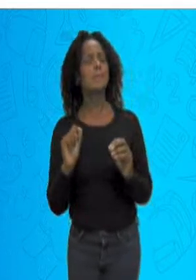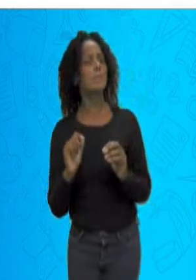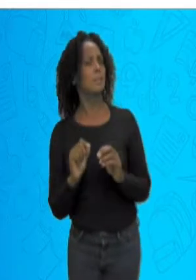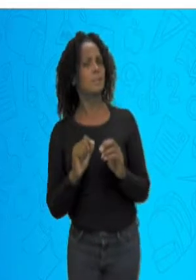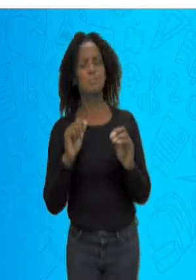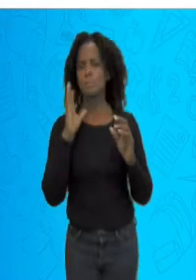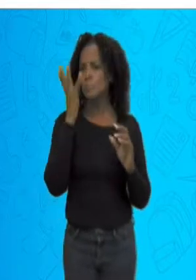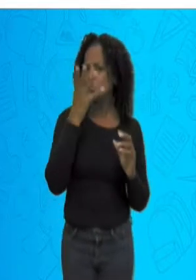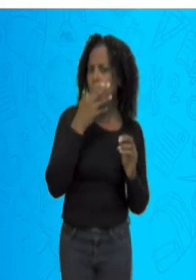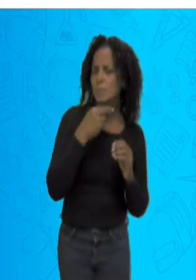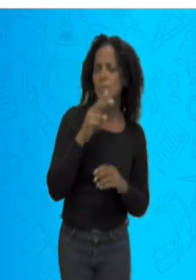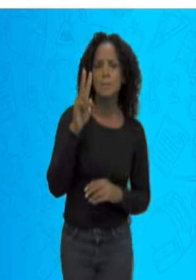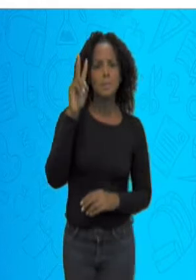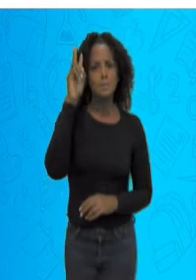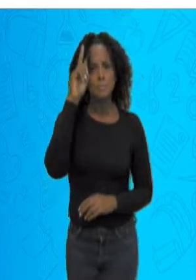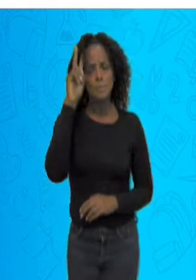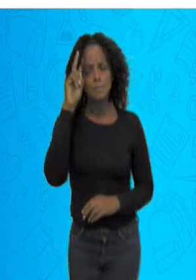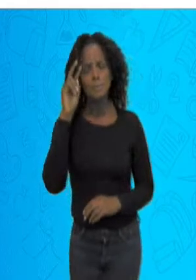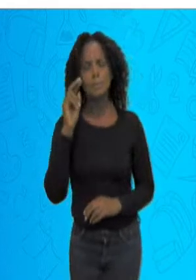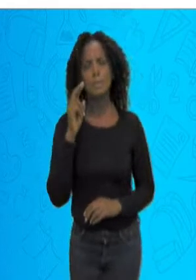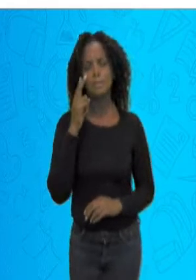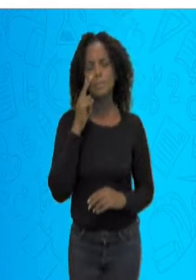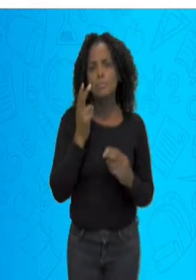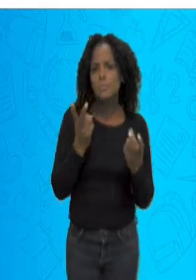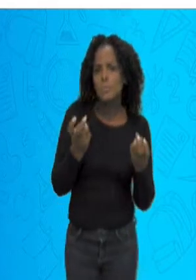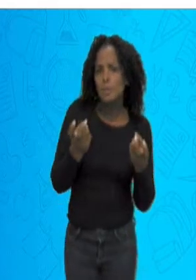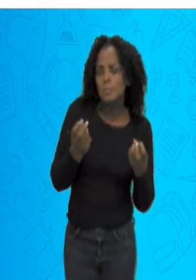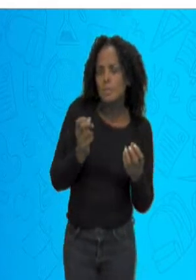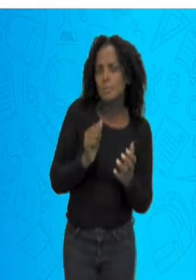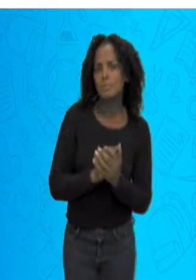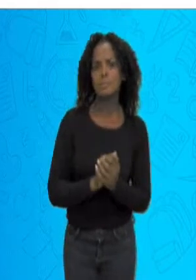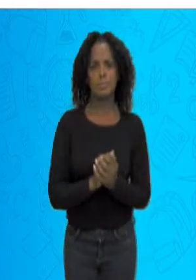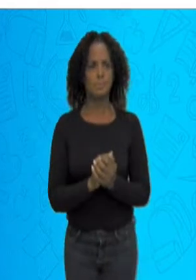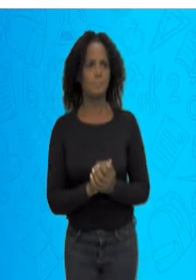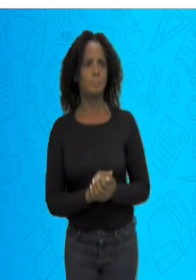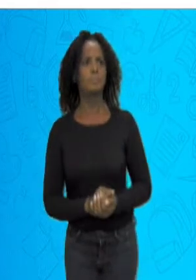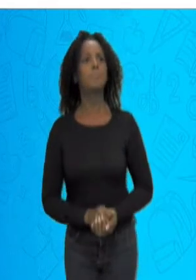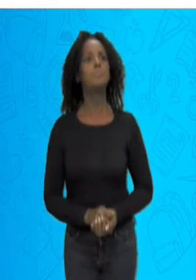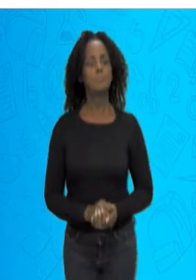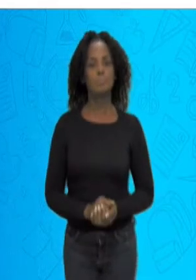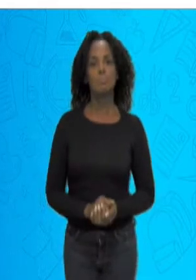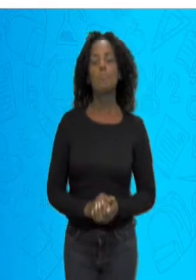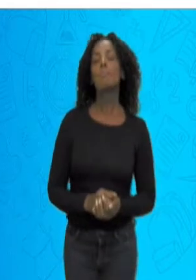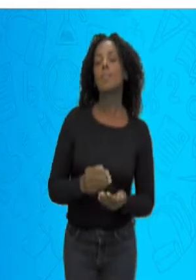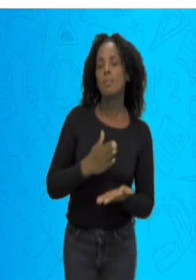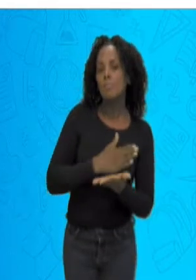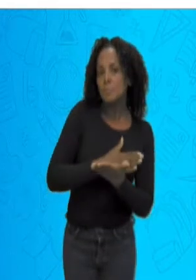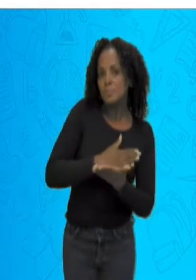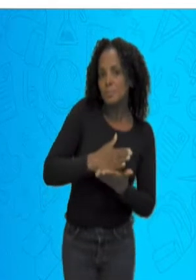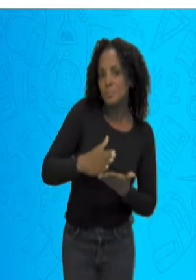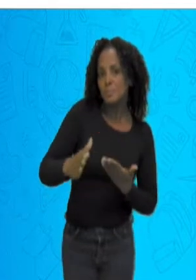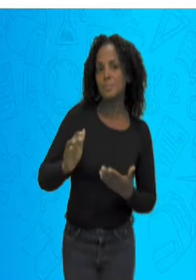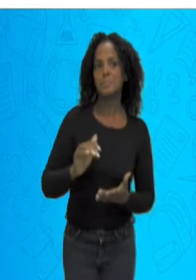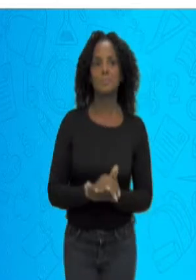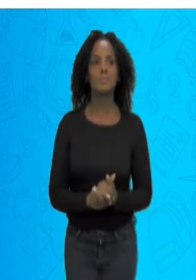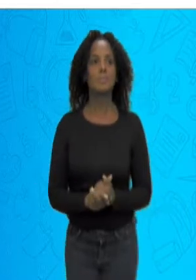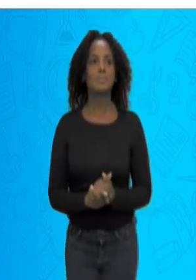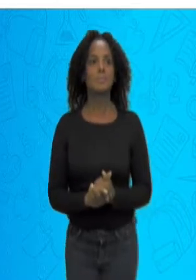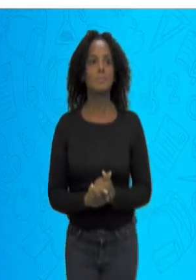ilustração, que é a mesma coisa de desenho, foi Flávio Fardas. Vamos iniciar a nossa história.